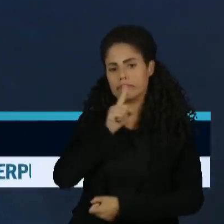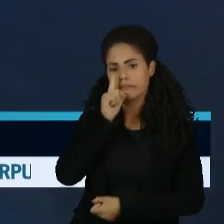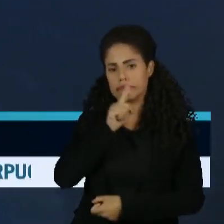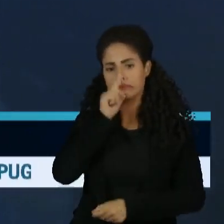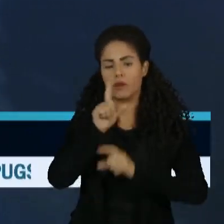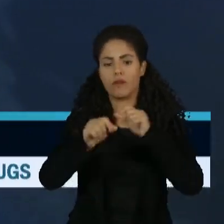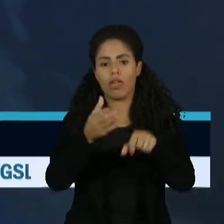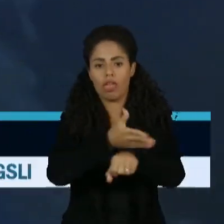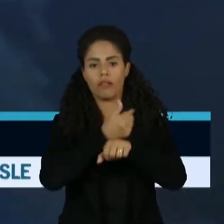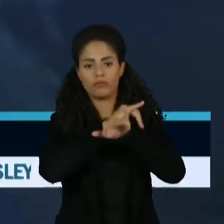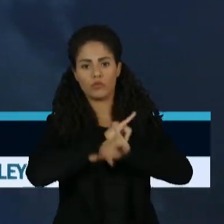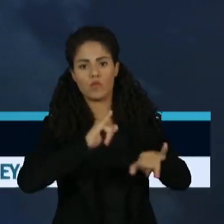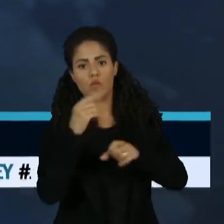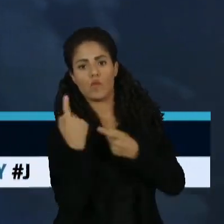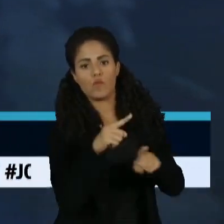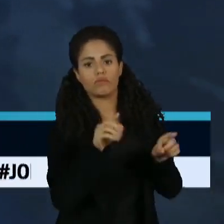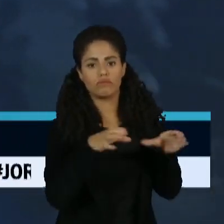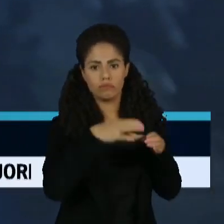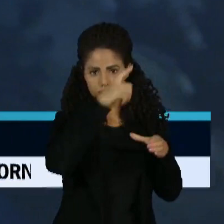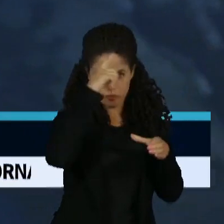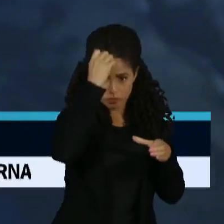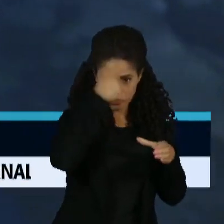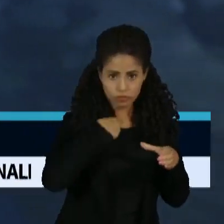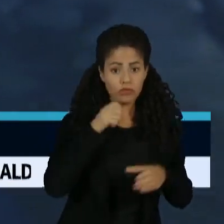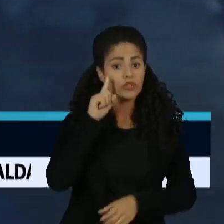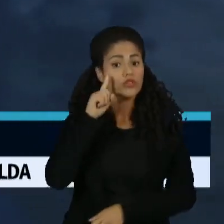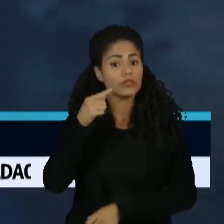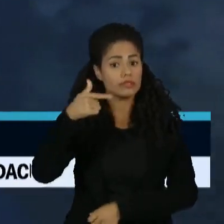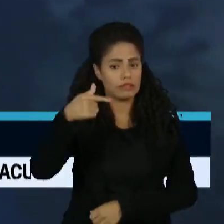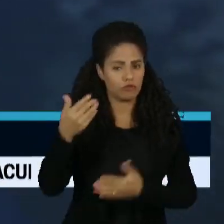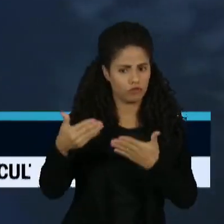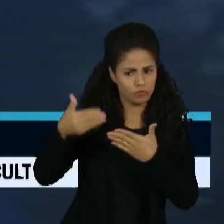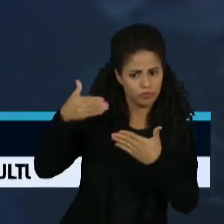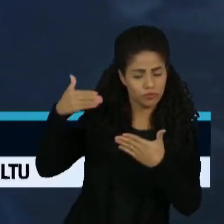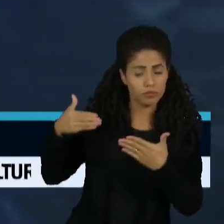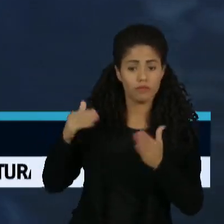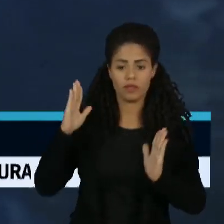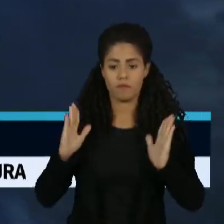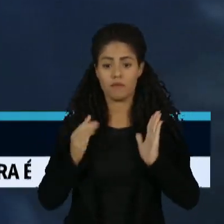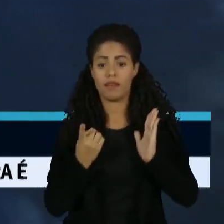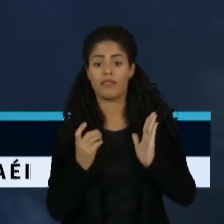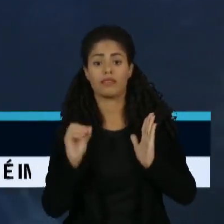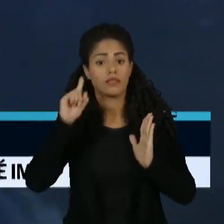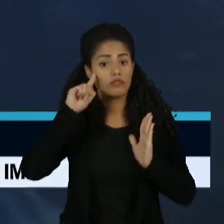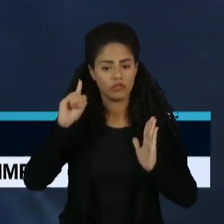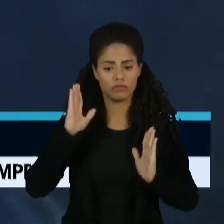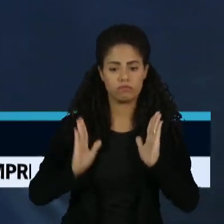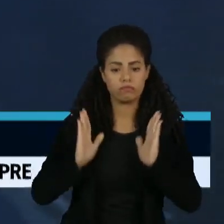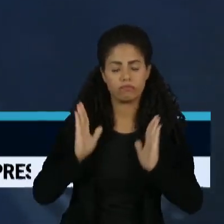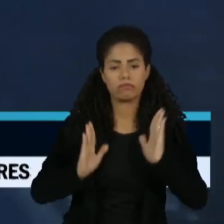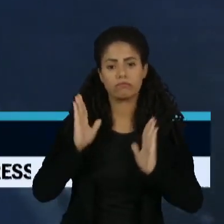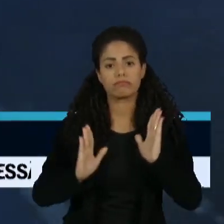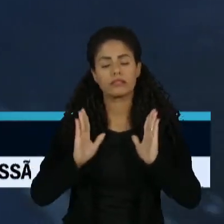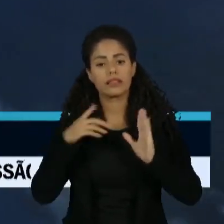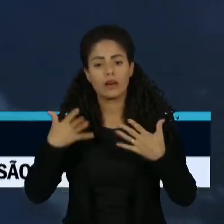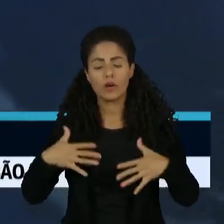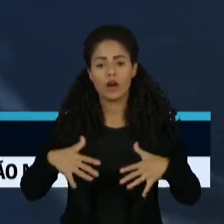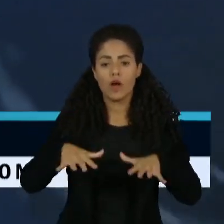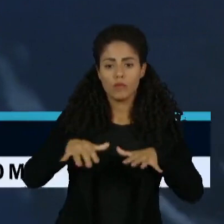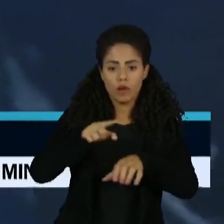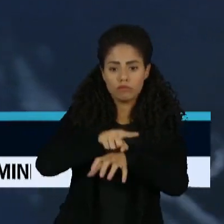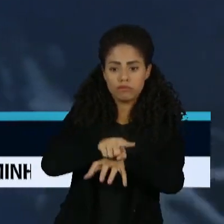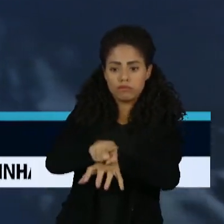prevenir o ataque do grupo extremista no último dia 7. O conflito completa 10 dias, na expectativa de uma grande operação